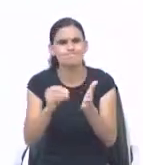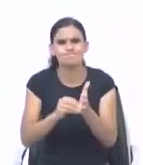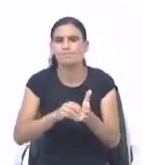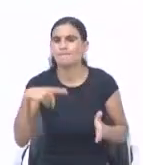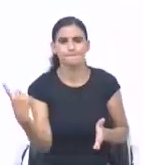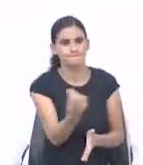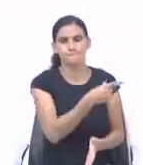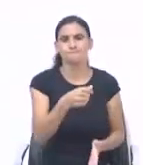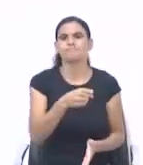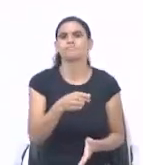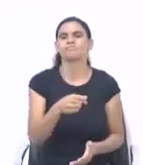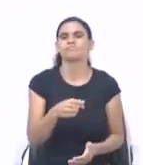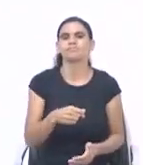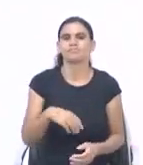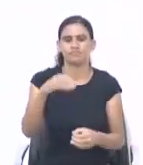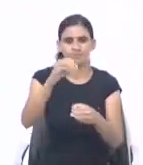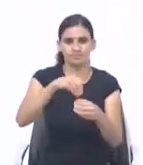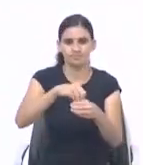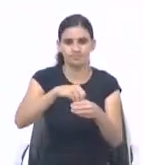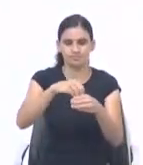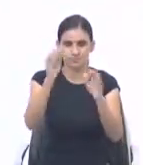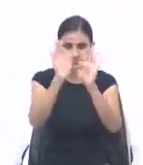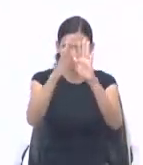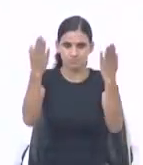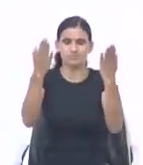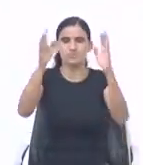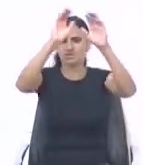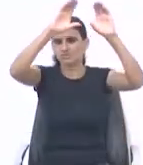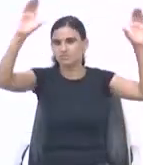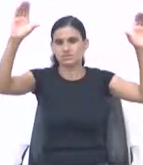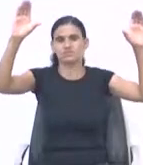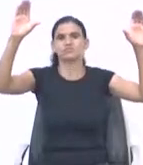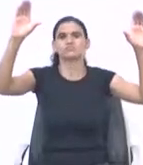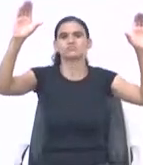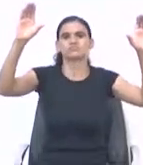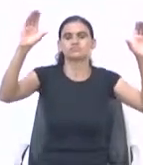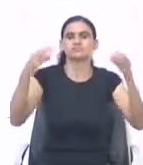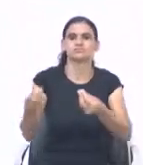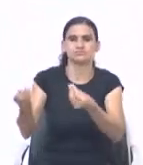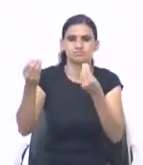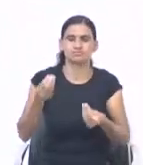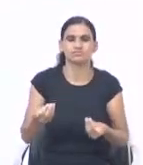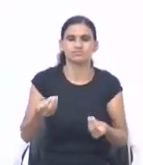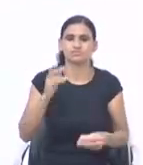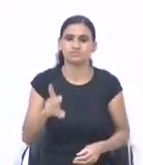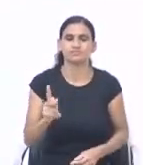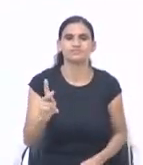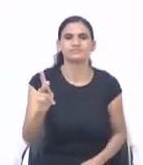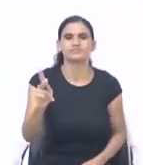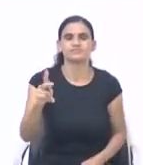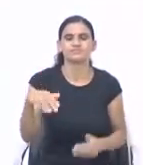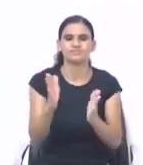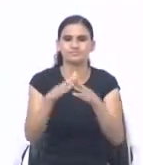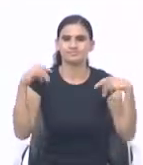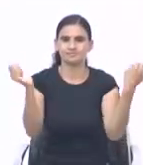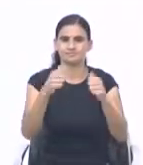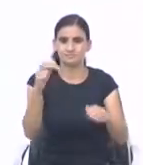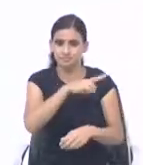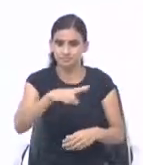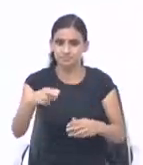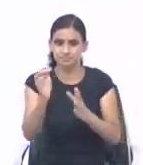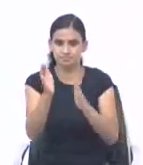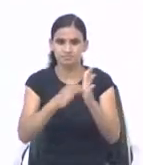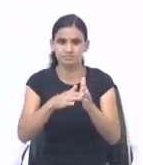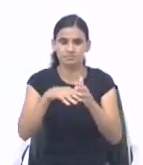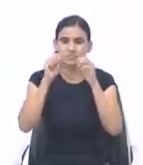Por quê? A oferta, ela abre a janela dos céus que derrama a graça. E faz nós termos sempre, aleluia. Em nome de Jesus Cristo,